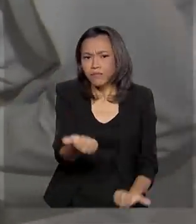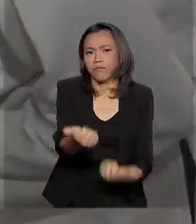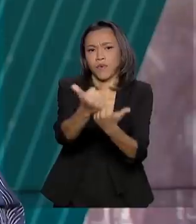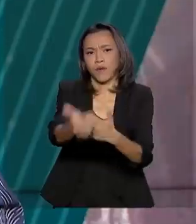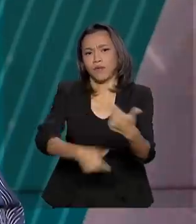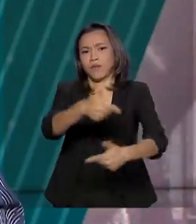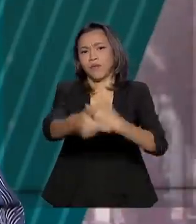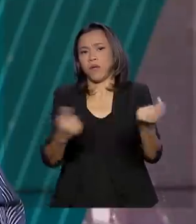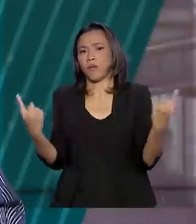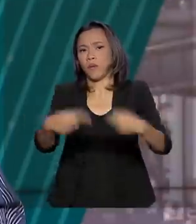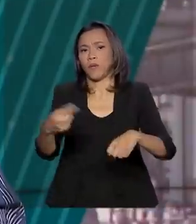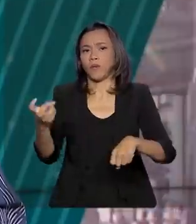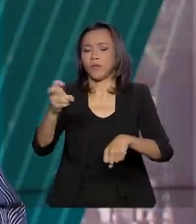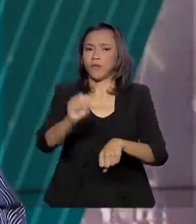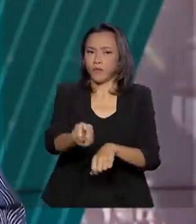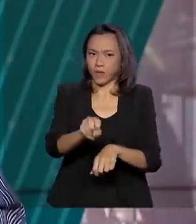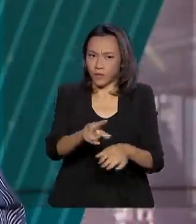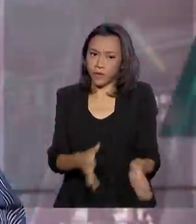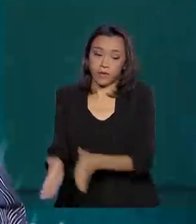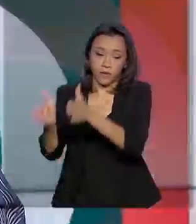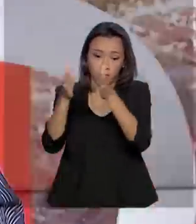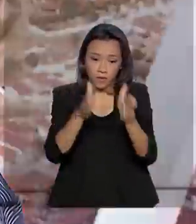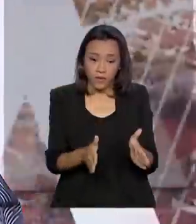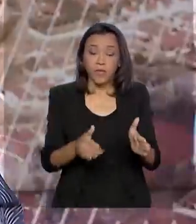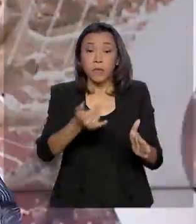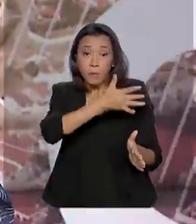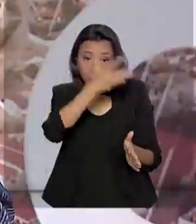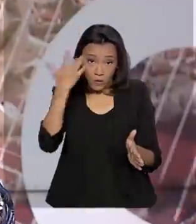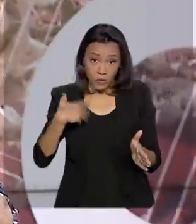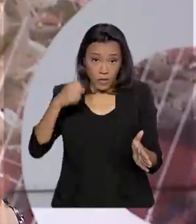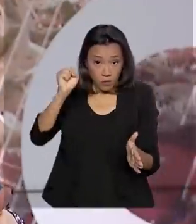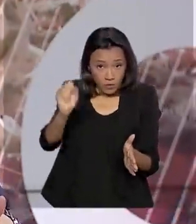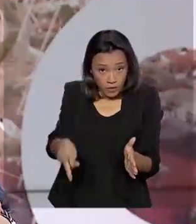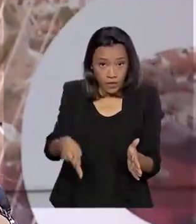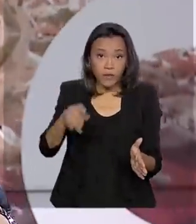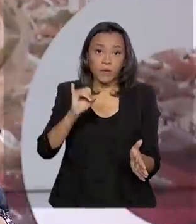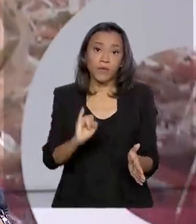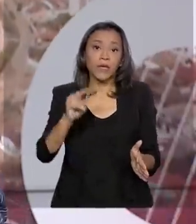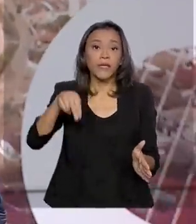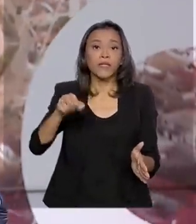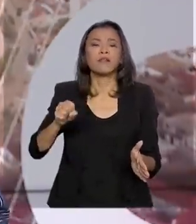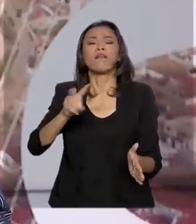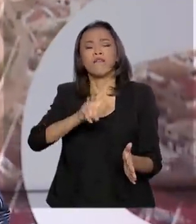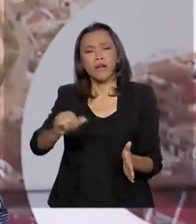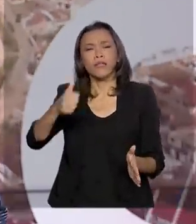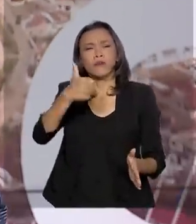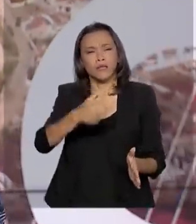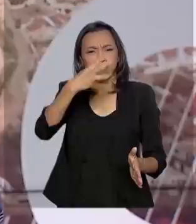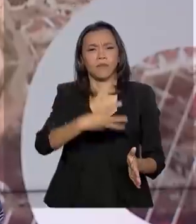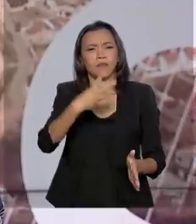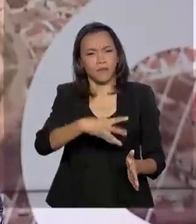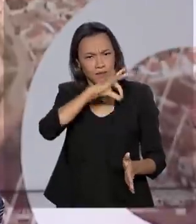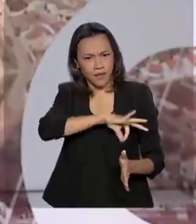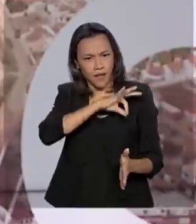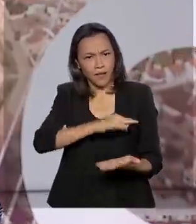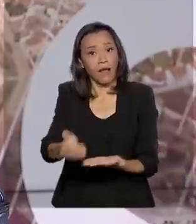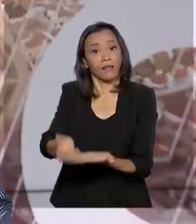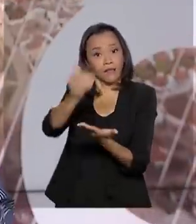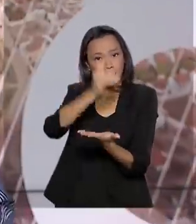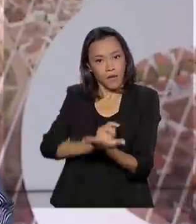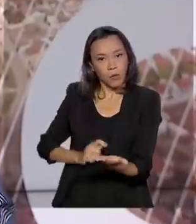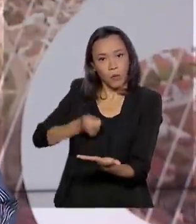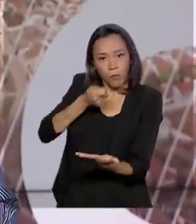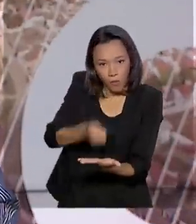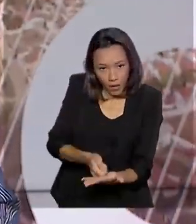vírus. E aposentados do INSS terão o 13º salário antecipado. Essa é uma das medidas